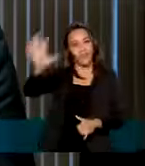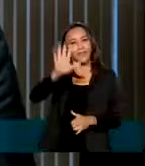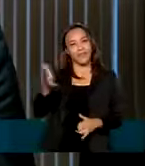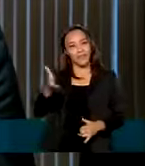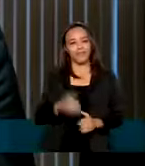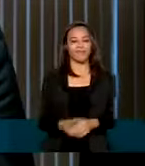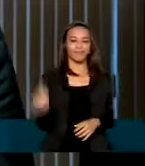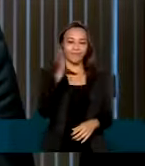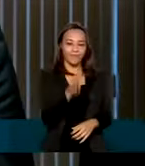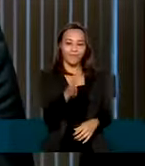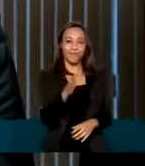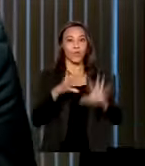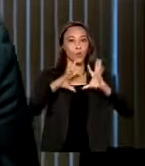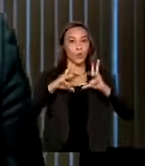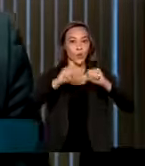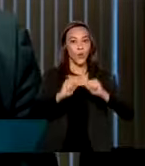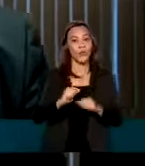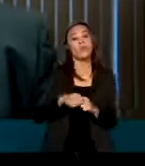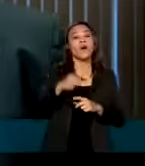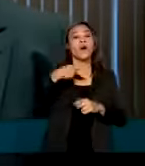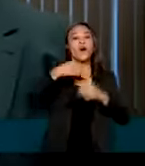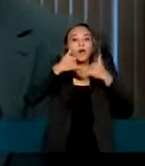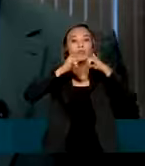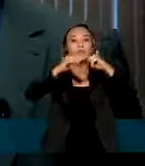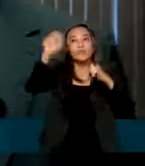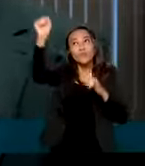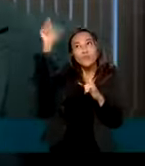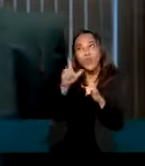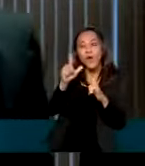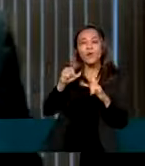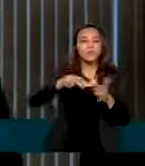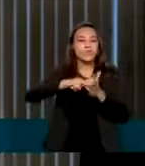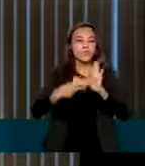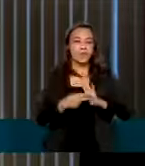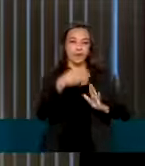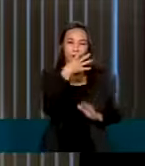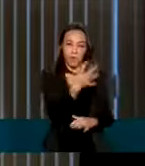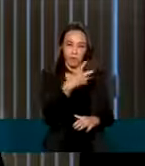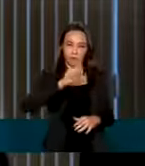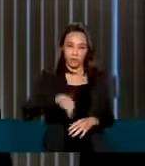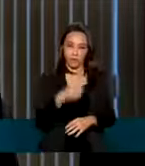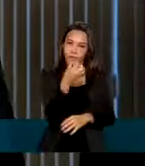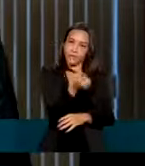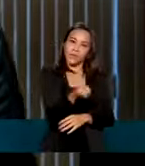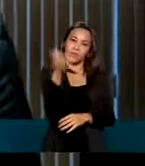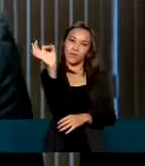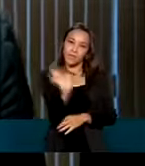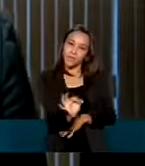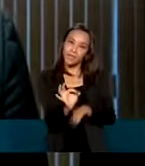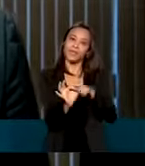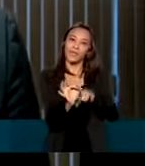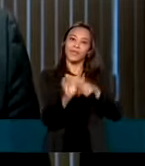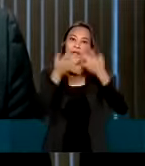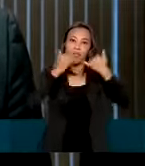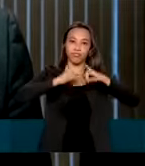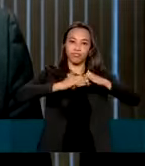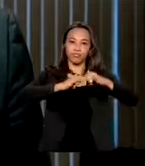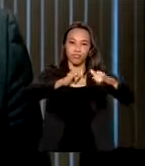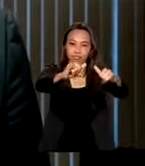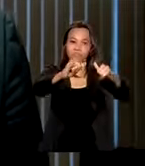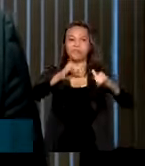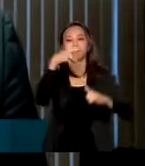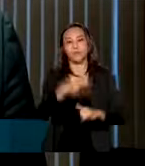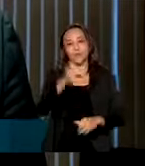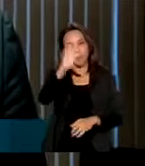Como um todo, a energia solar representa 4,6% da matriz elétrica brasileira.